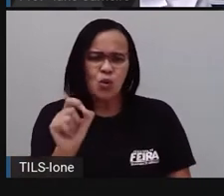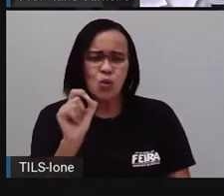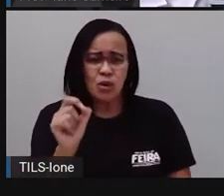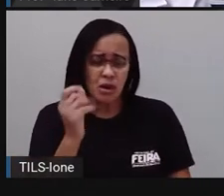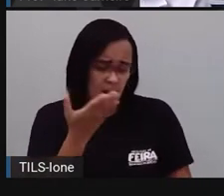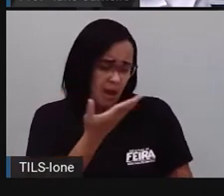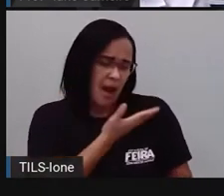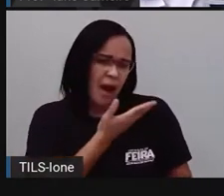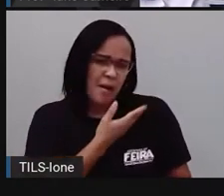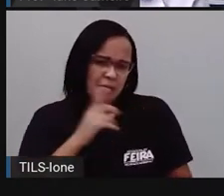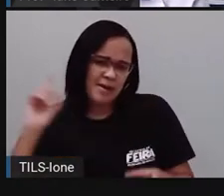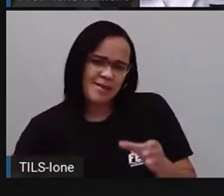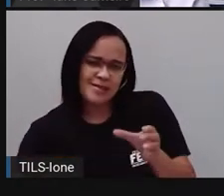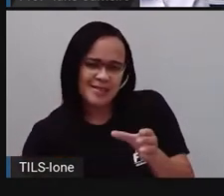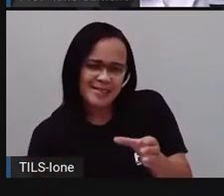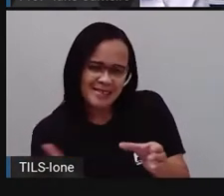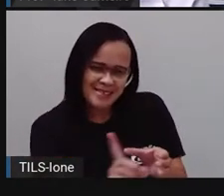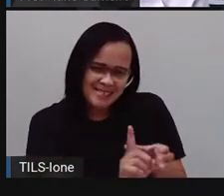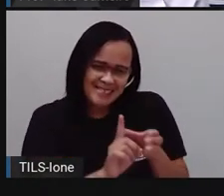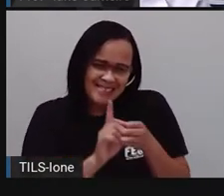acolhe sem pensar.